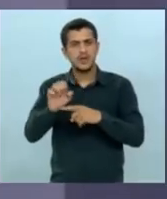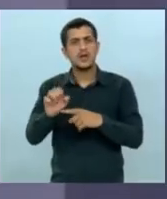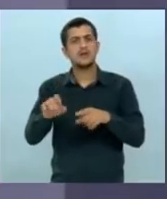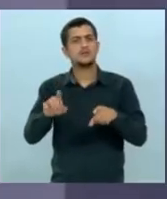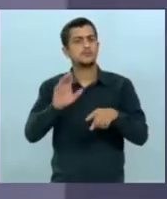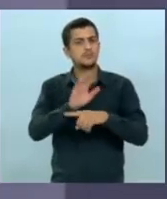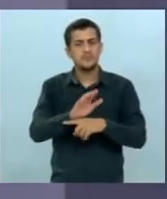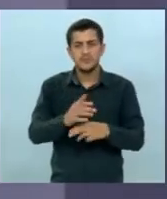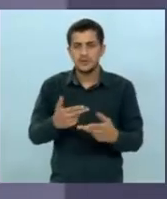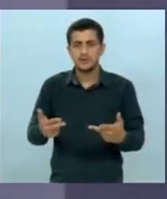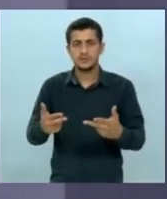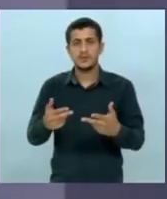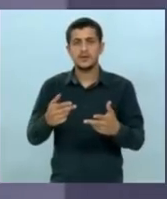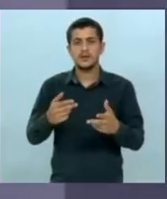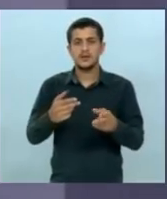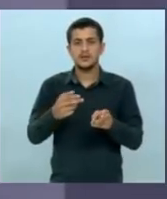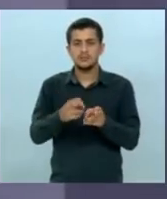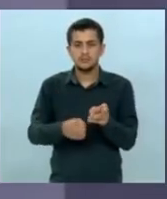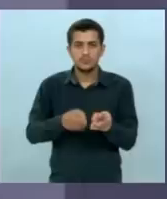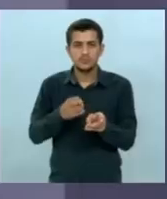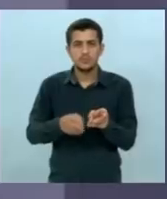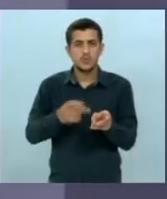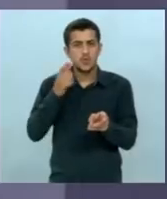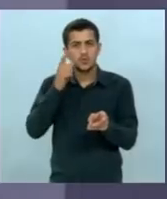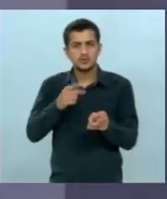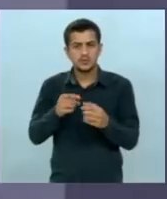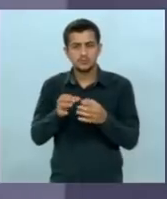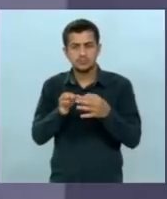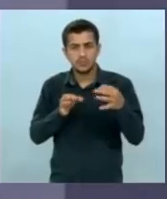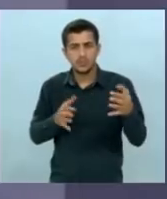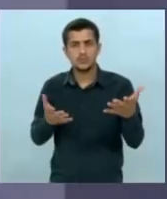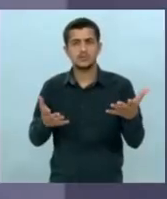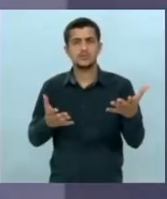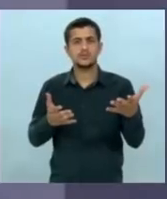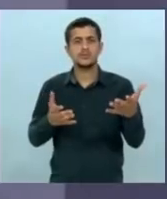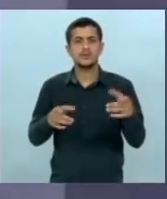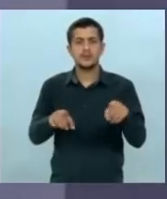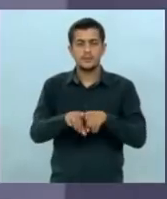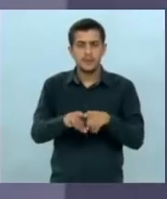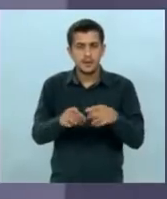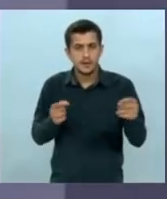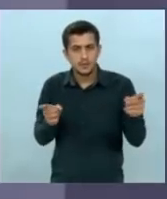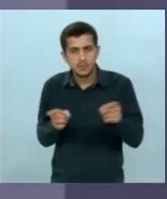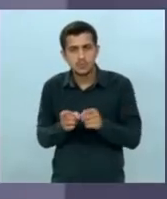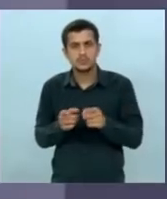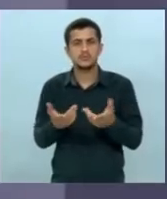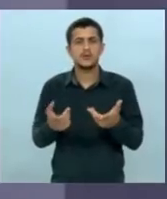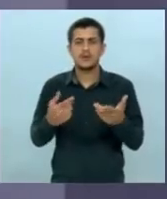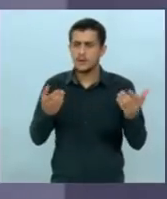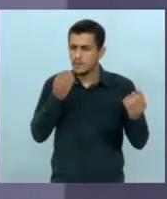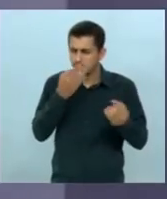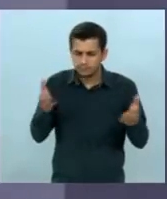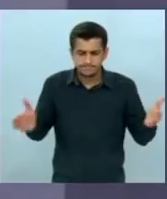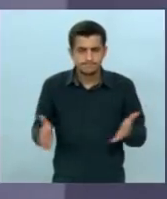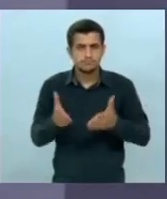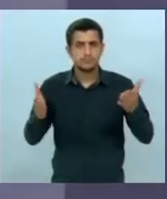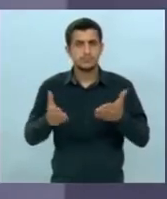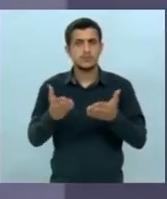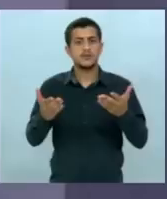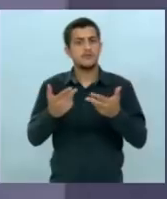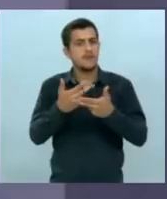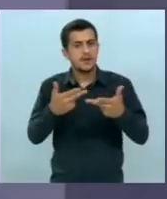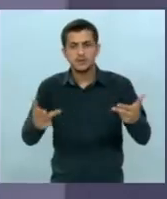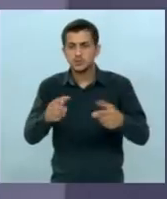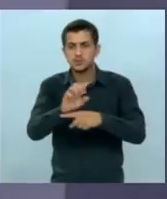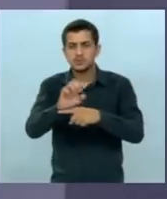dizer o transporte transporte a cursa de distância transporte a longa distância ela vai beneficiar efetivamente o